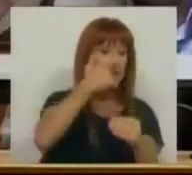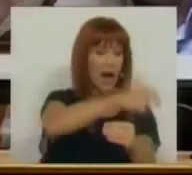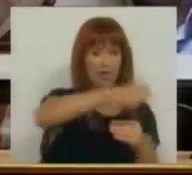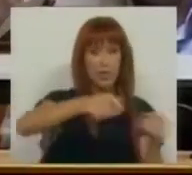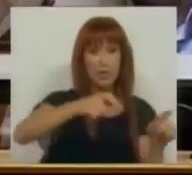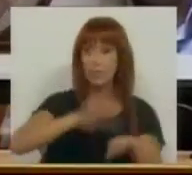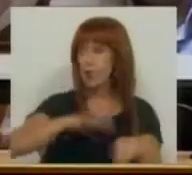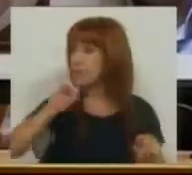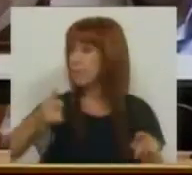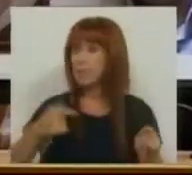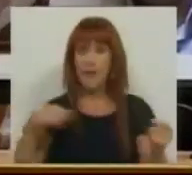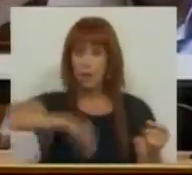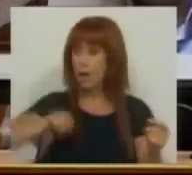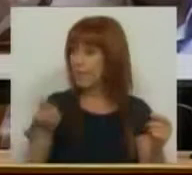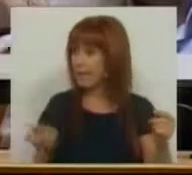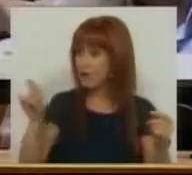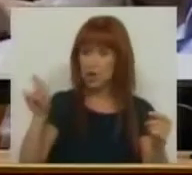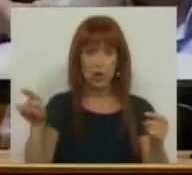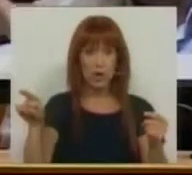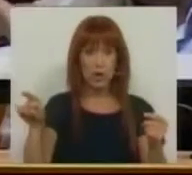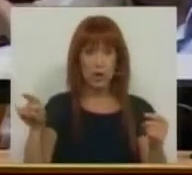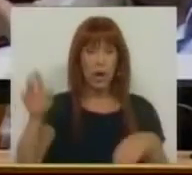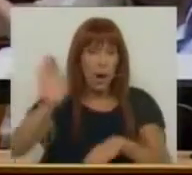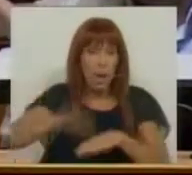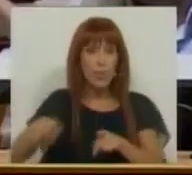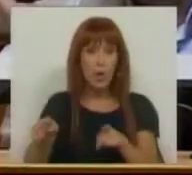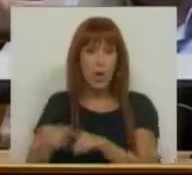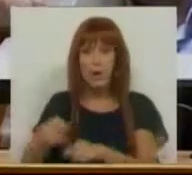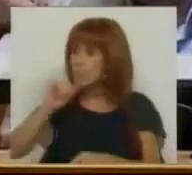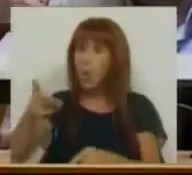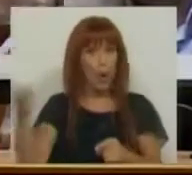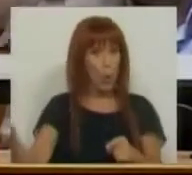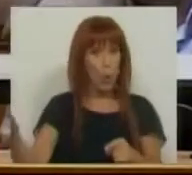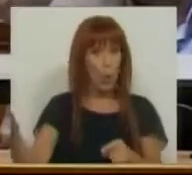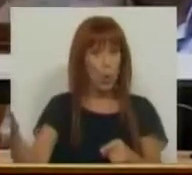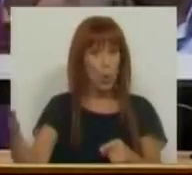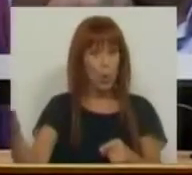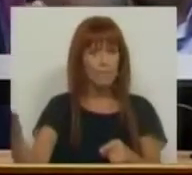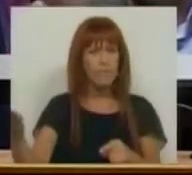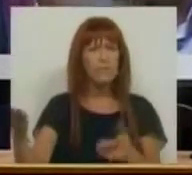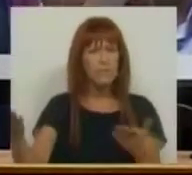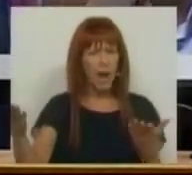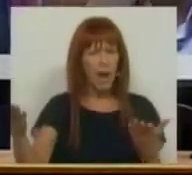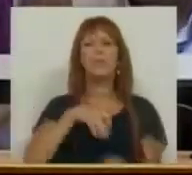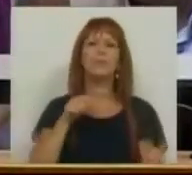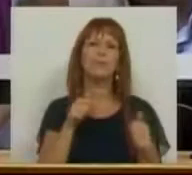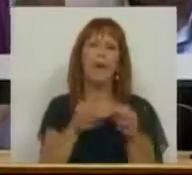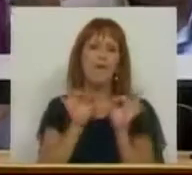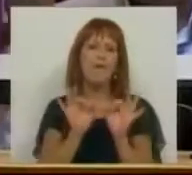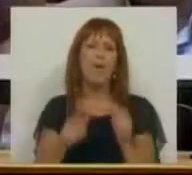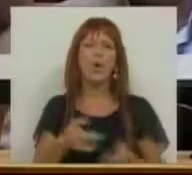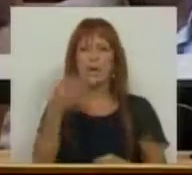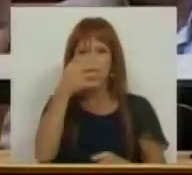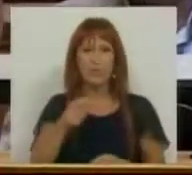pela perda dos rendimentos que resulta do seu falecimento. É isto? E,